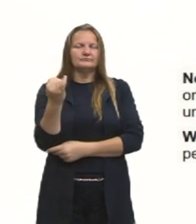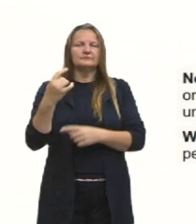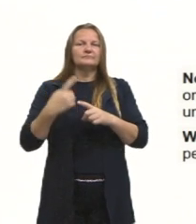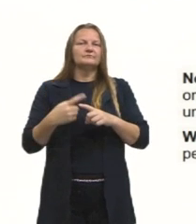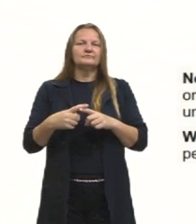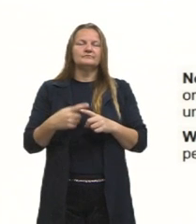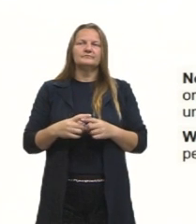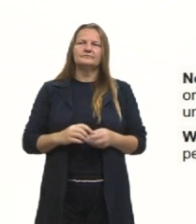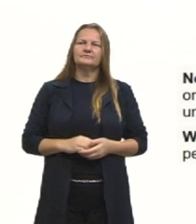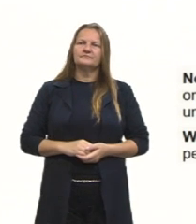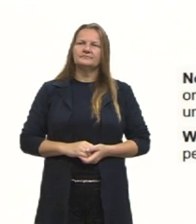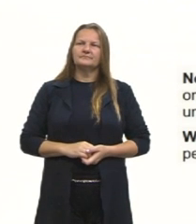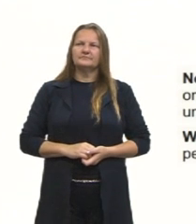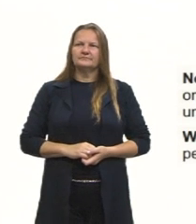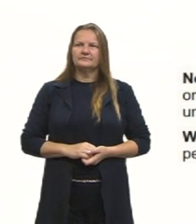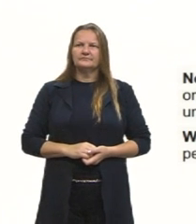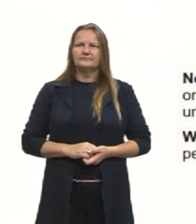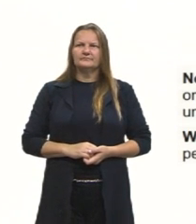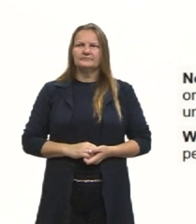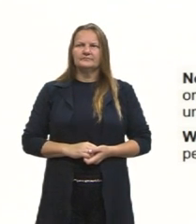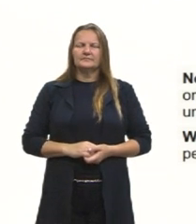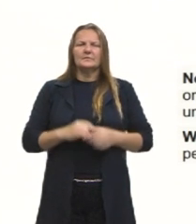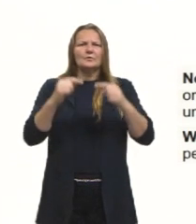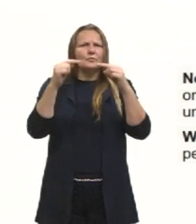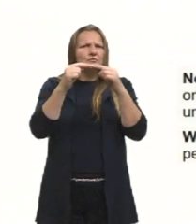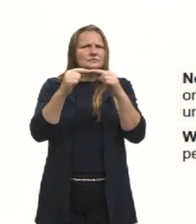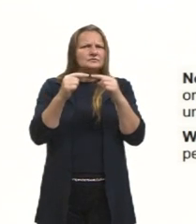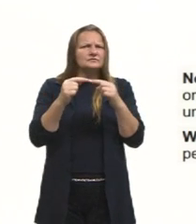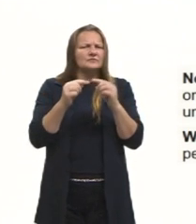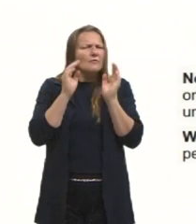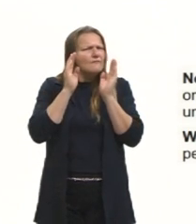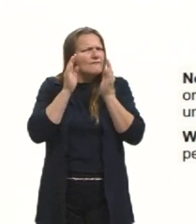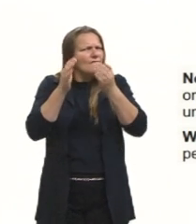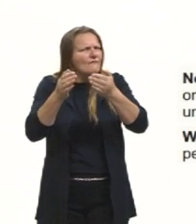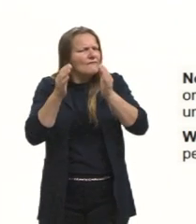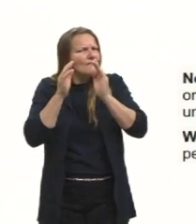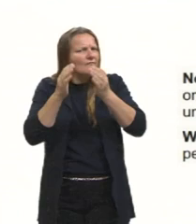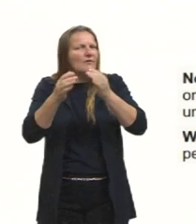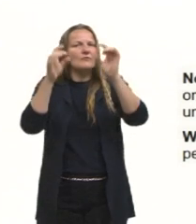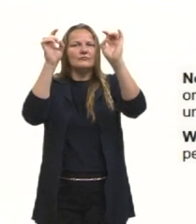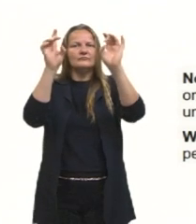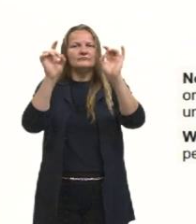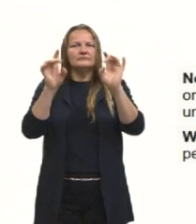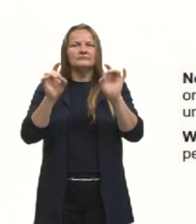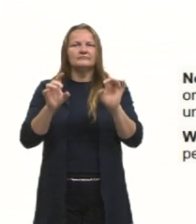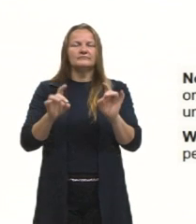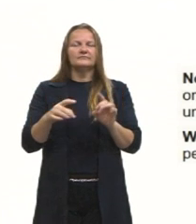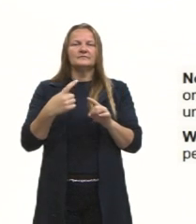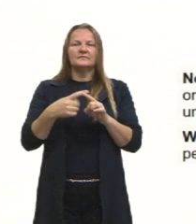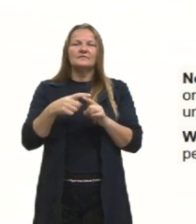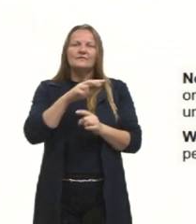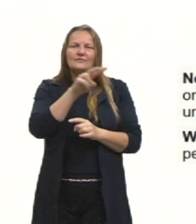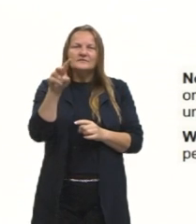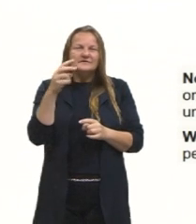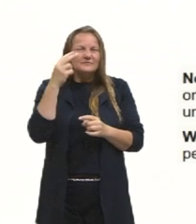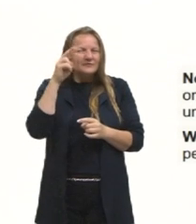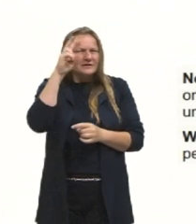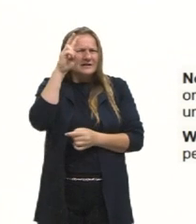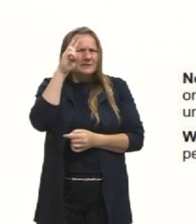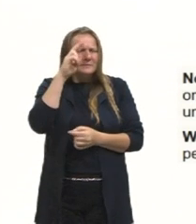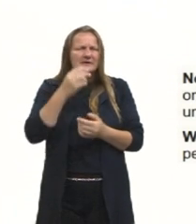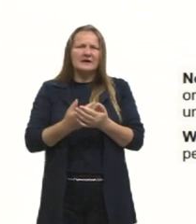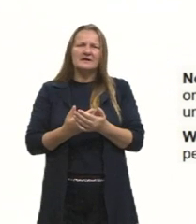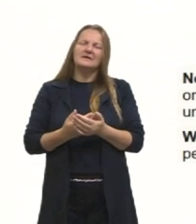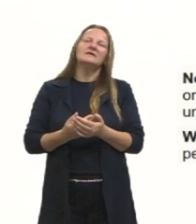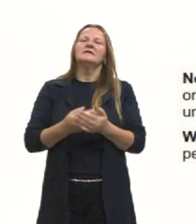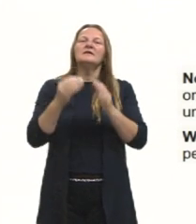quê? Com o objetivo de nós focarmos na questão especificamente, vocês vão ter que relembrar o